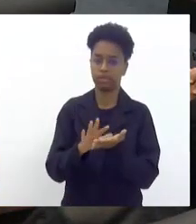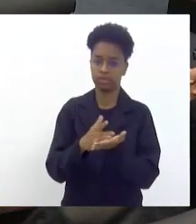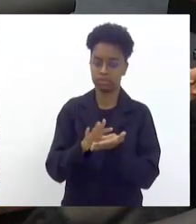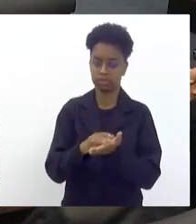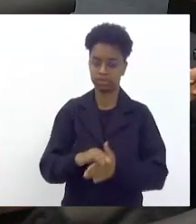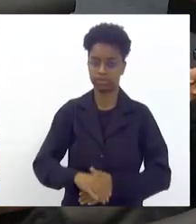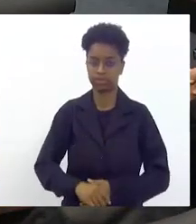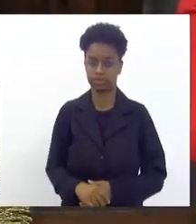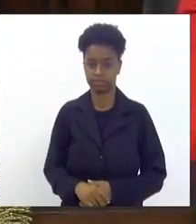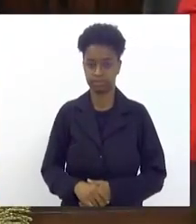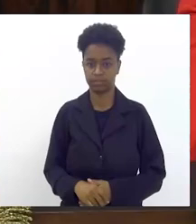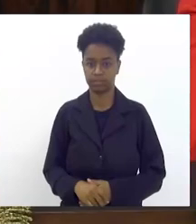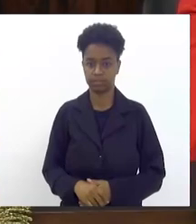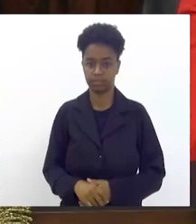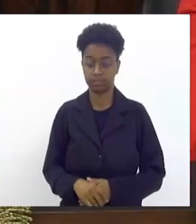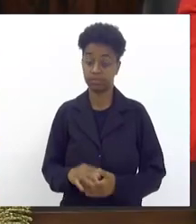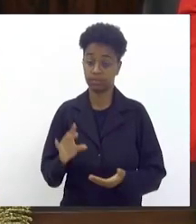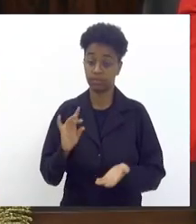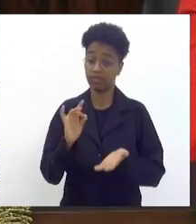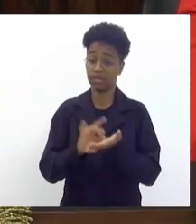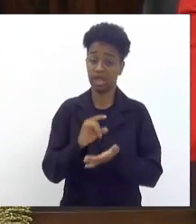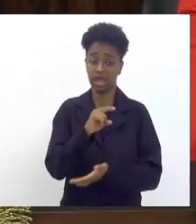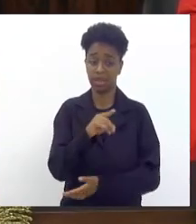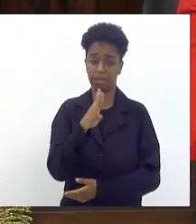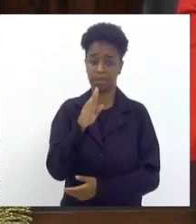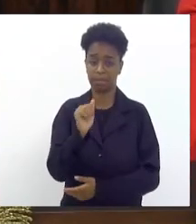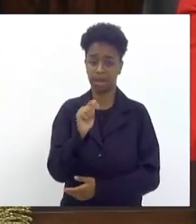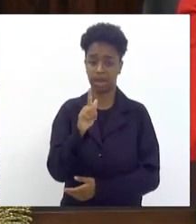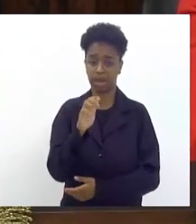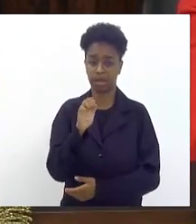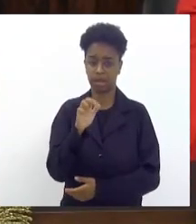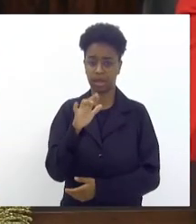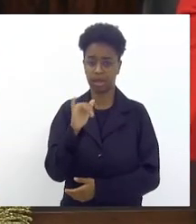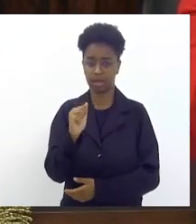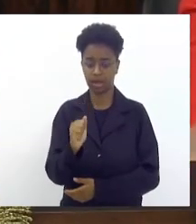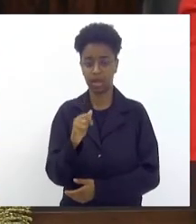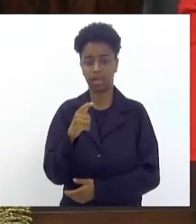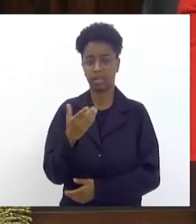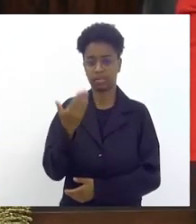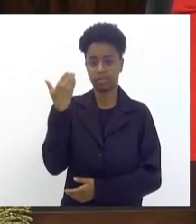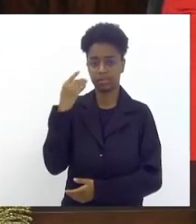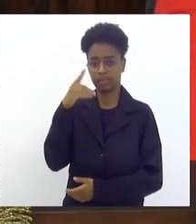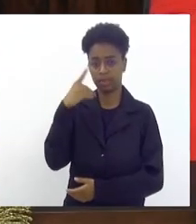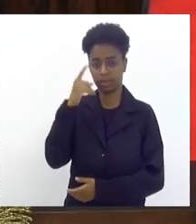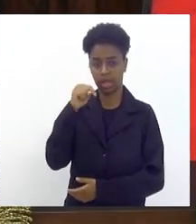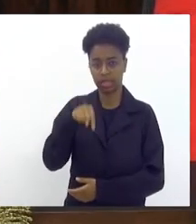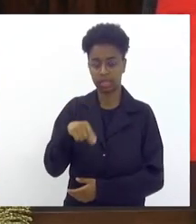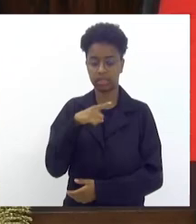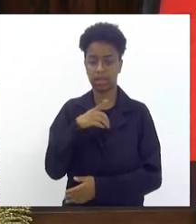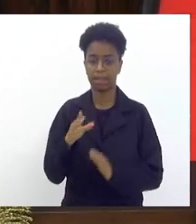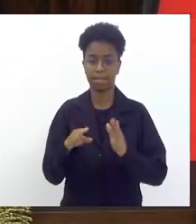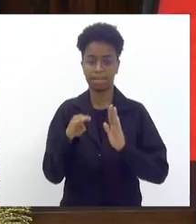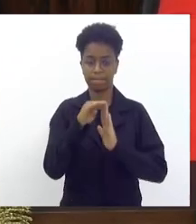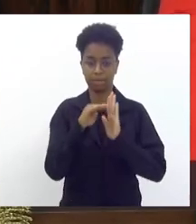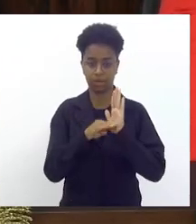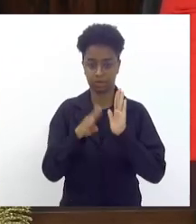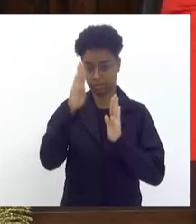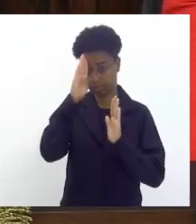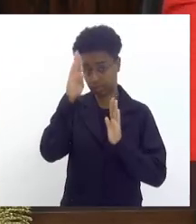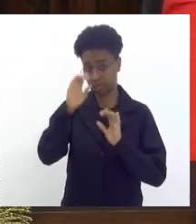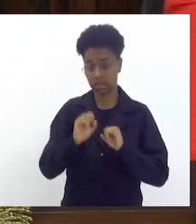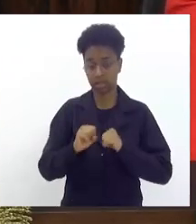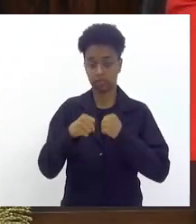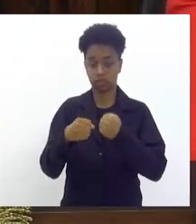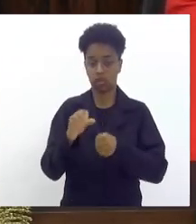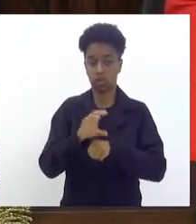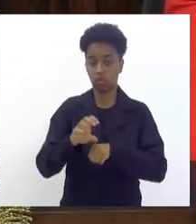na realidade o Bagueira quando foi deputado nessa casa teve como pauta principal a defesa da cultura